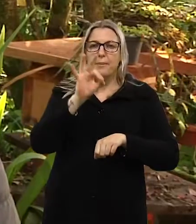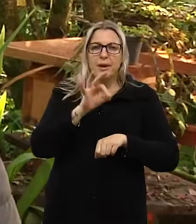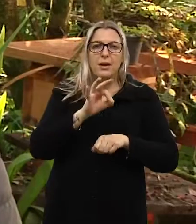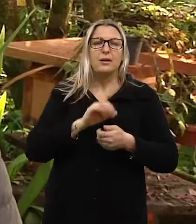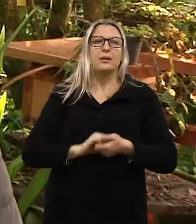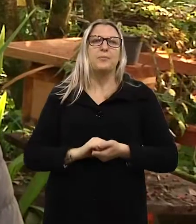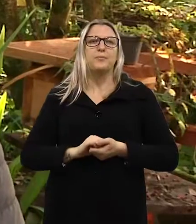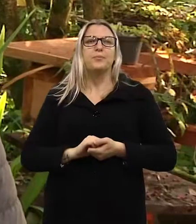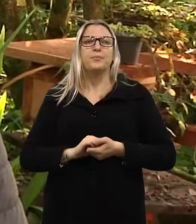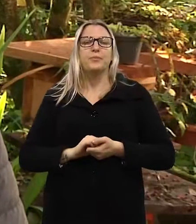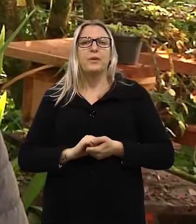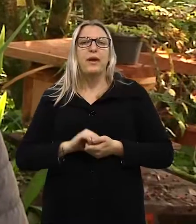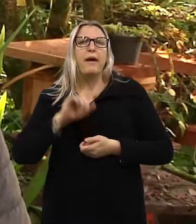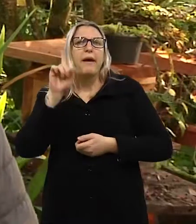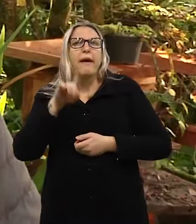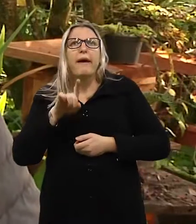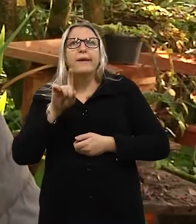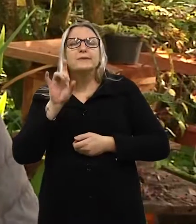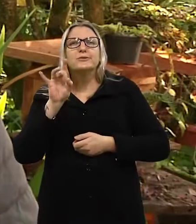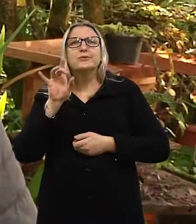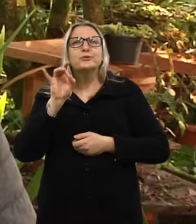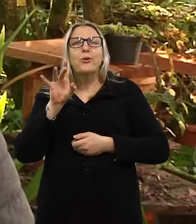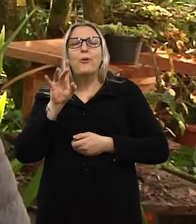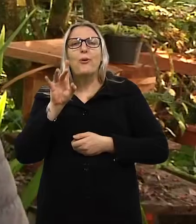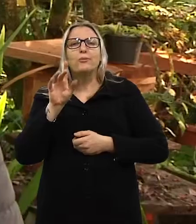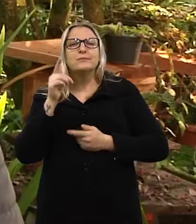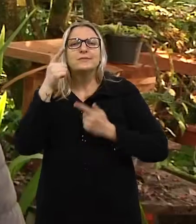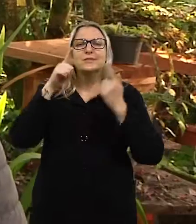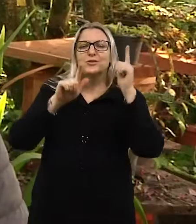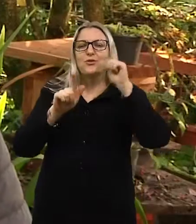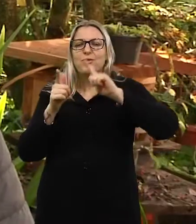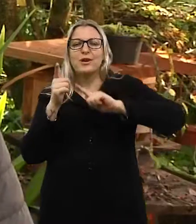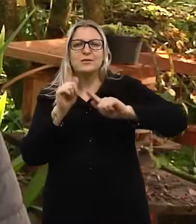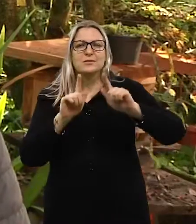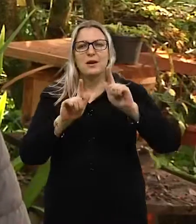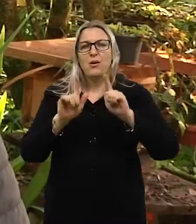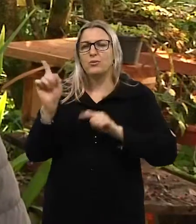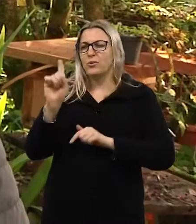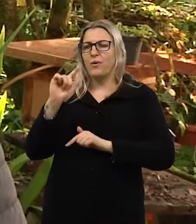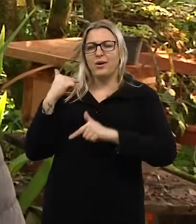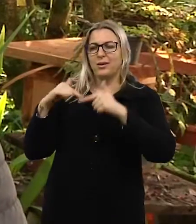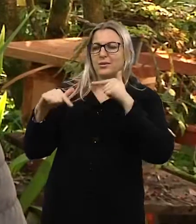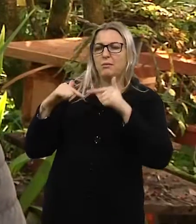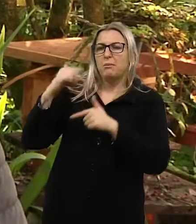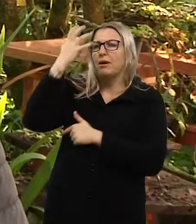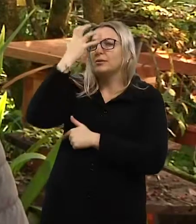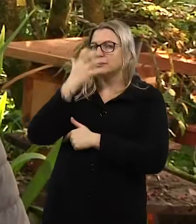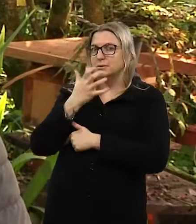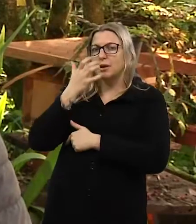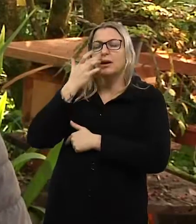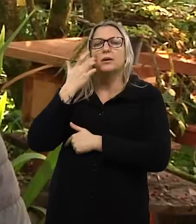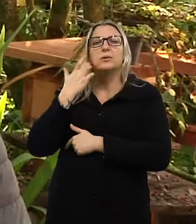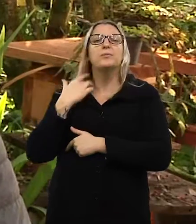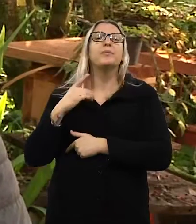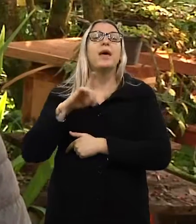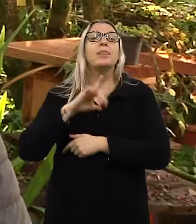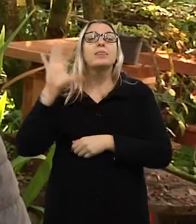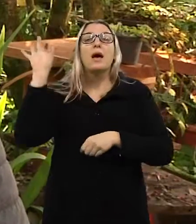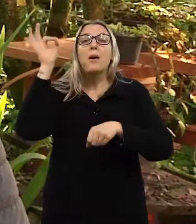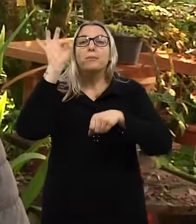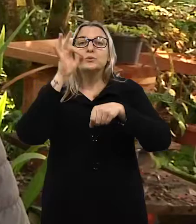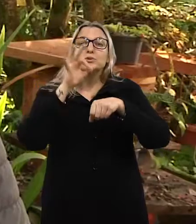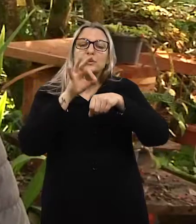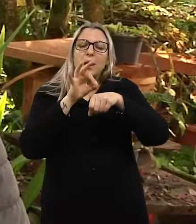produção é totalmente um hobby que nós temos aqui, na verdade. Então, nós temos essas